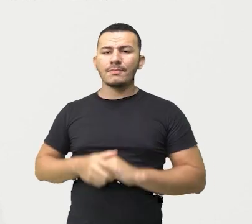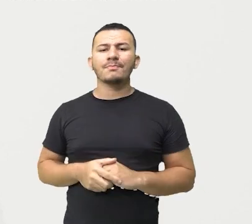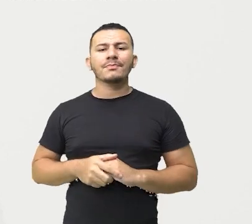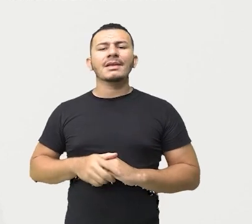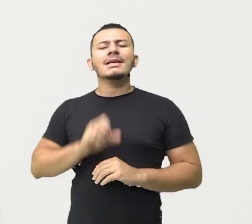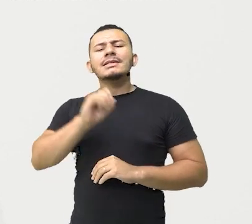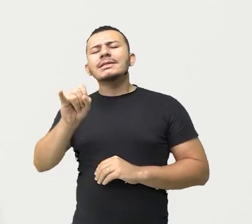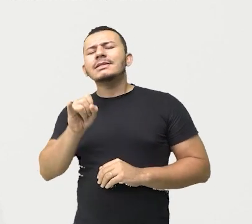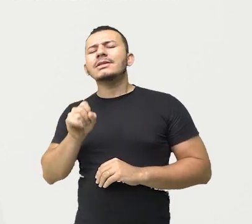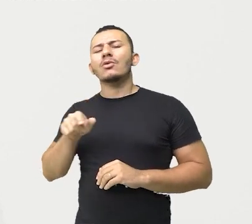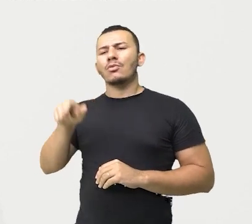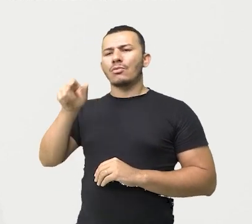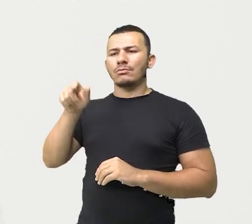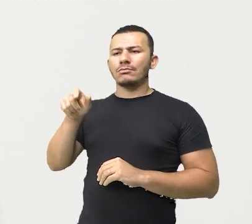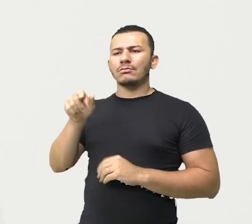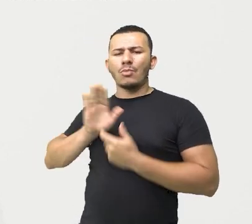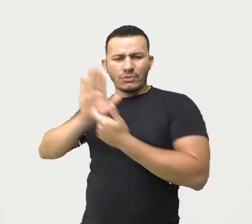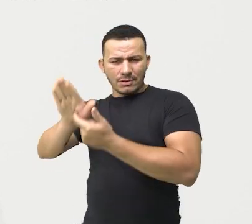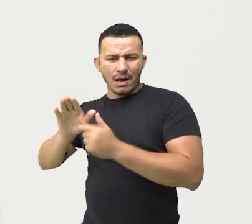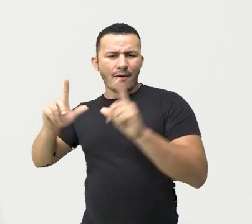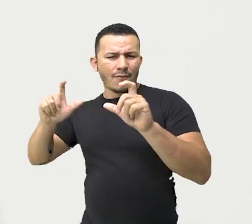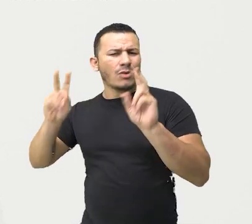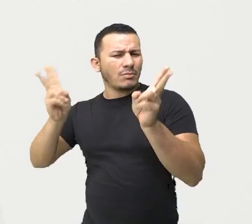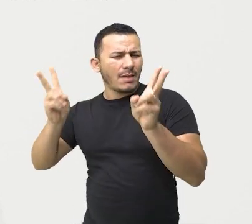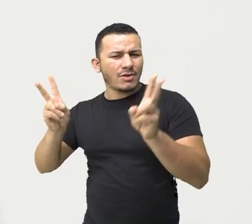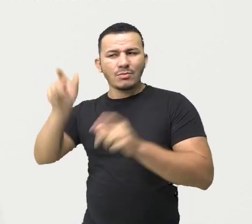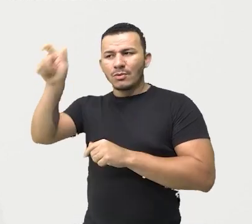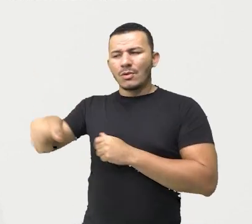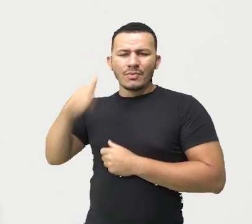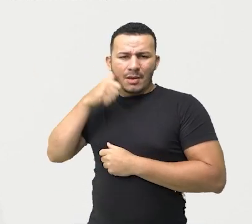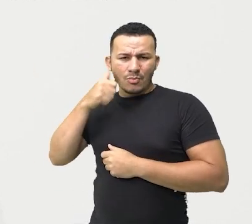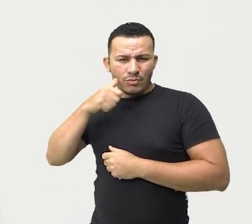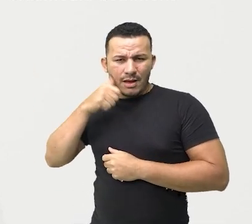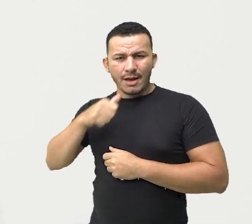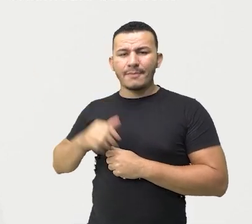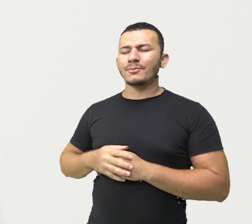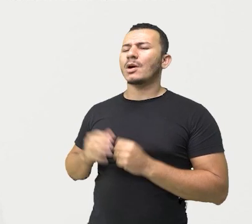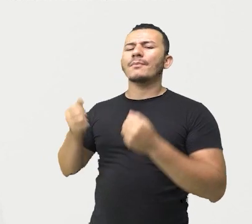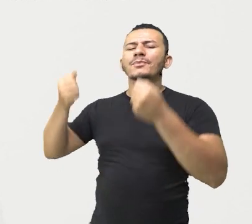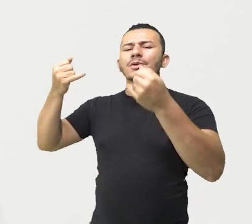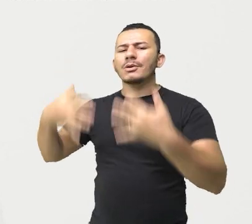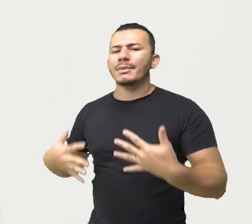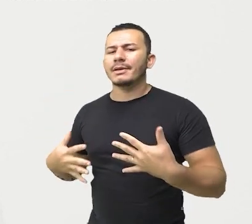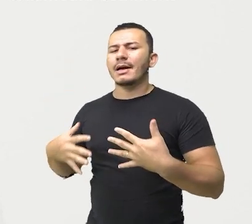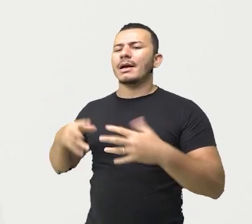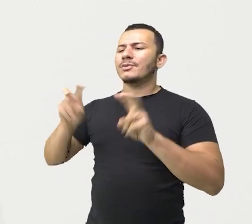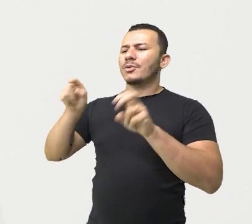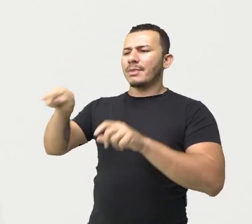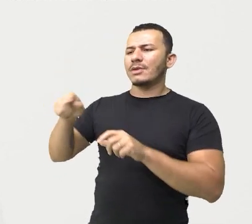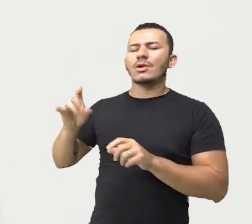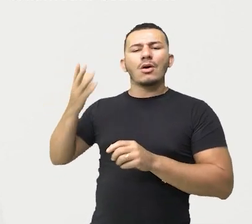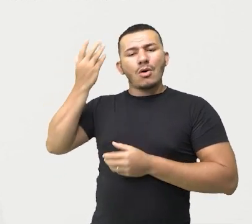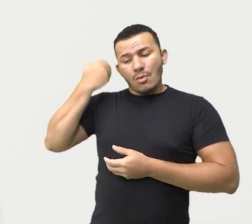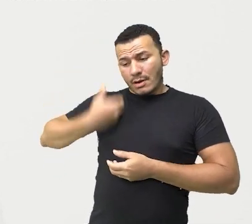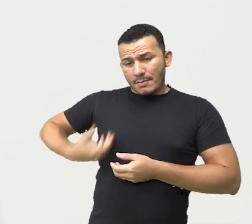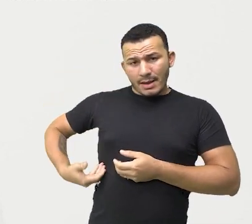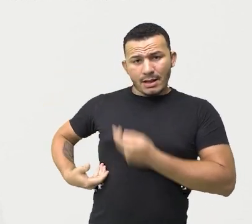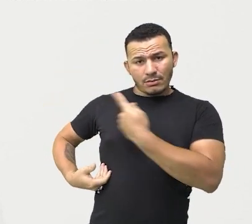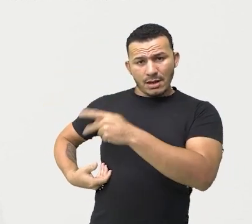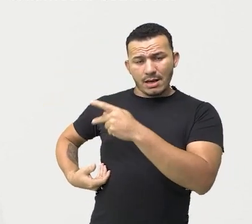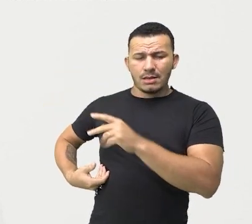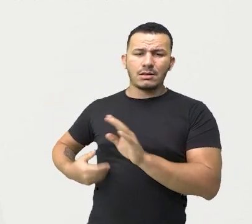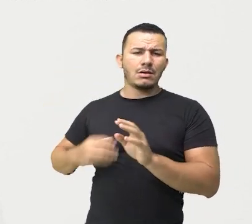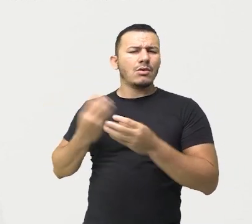personagem, Irassema, e retirar toda a subjetividade, descrevendo, por exemplo, só o cabelo de Irassema,